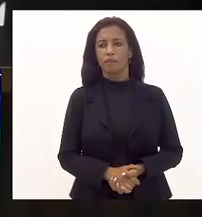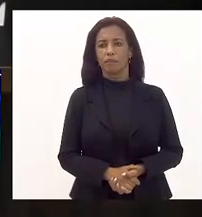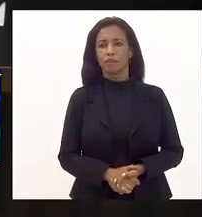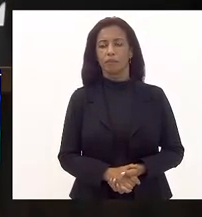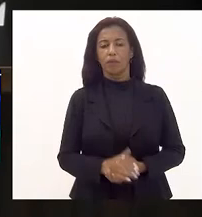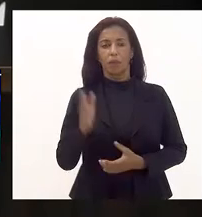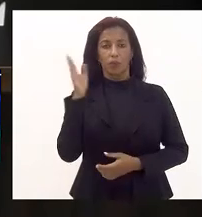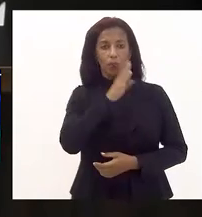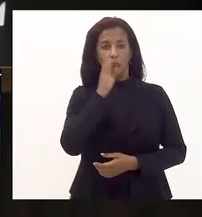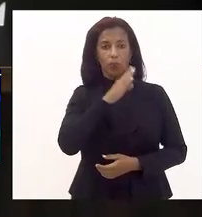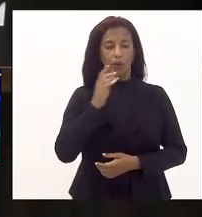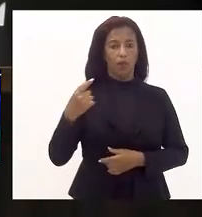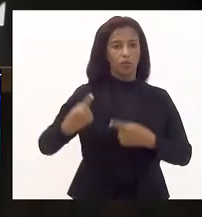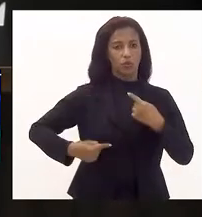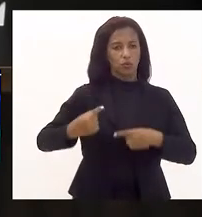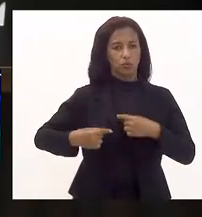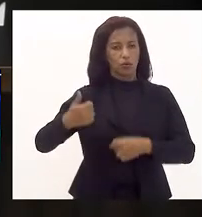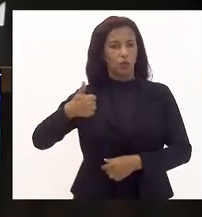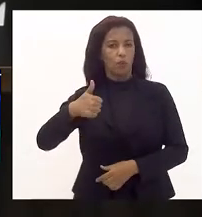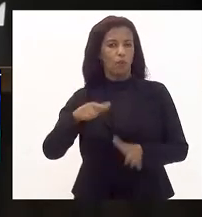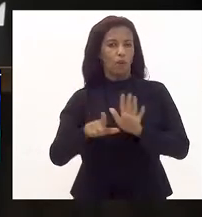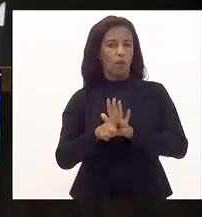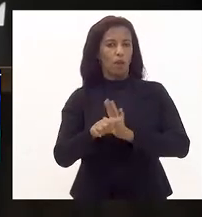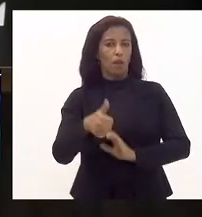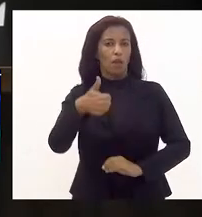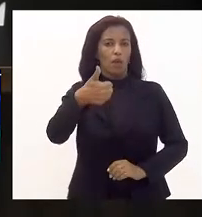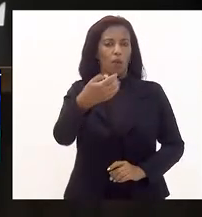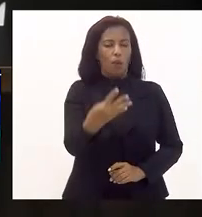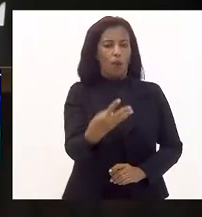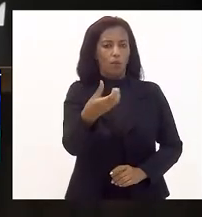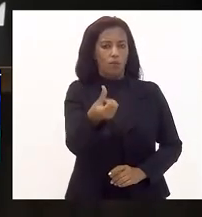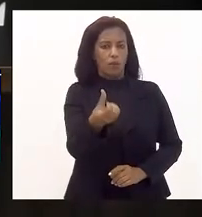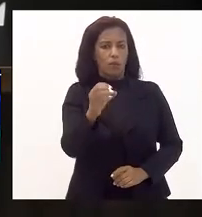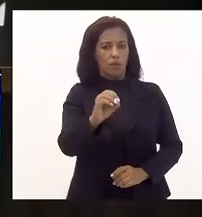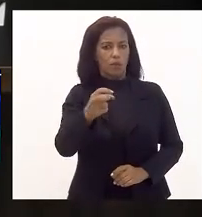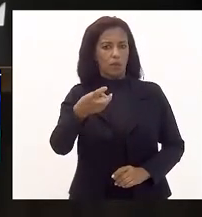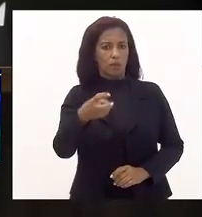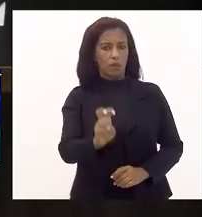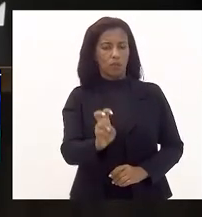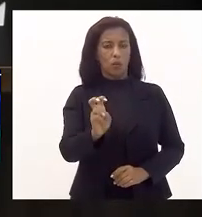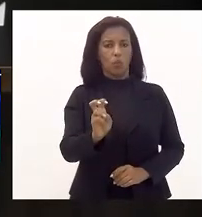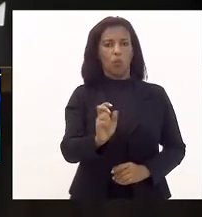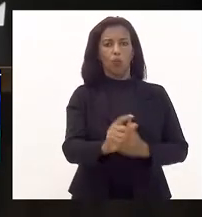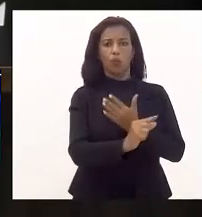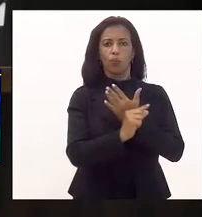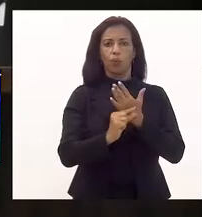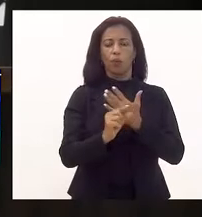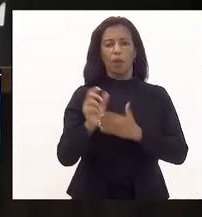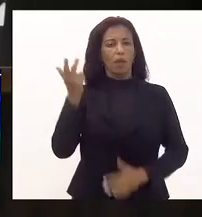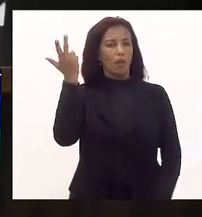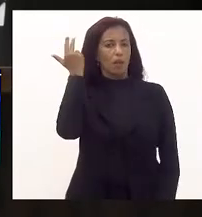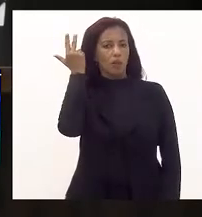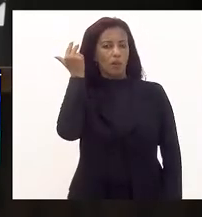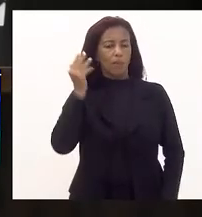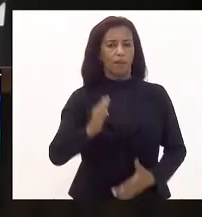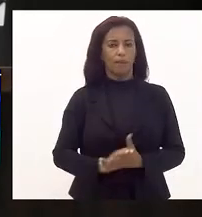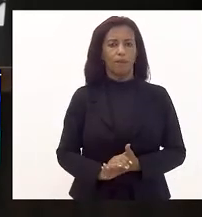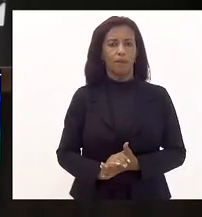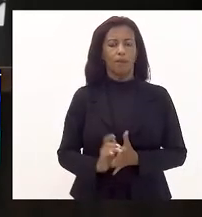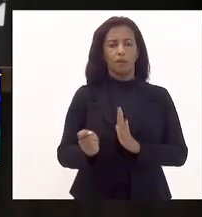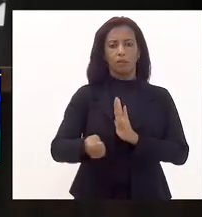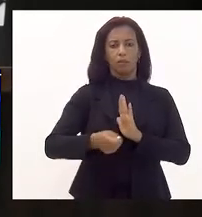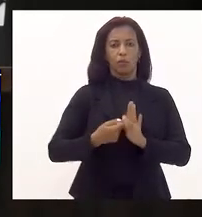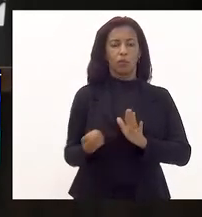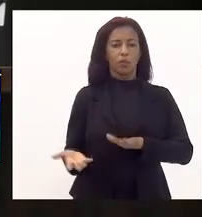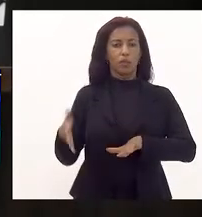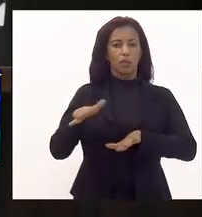Em regime de urgência e discussão, único projeto de lei, número 4605, de 21, de autoria do deputado Eliomar Coelho, que autoriza